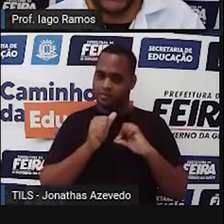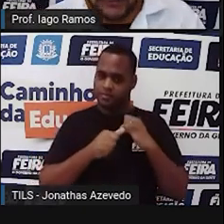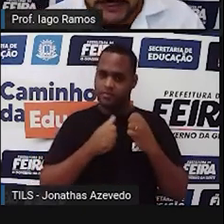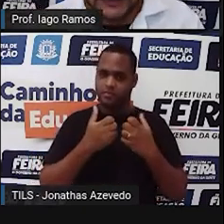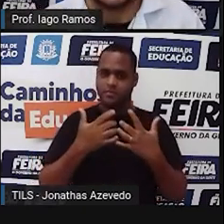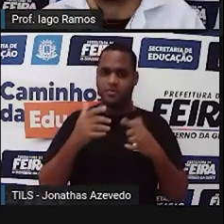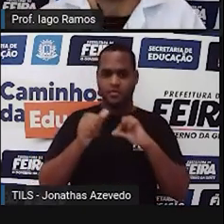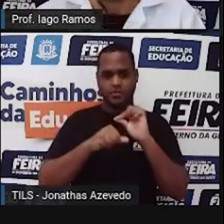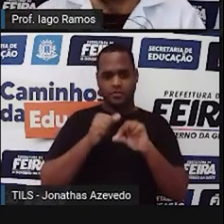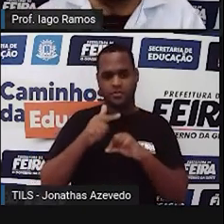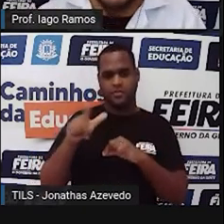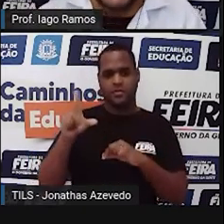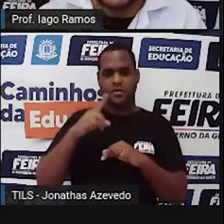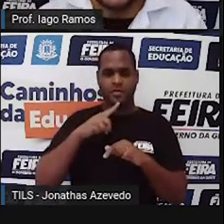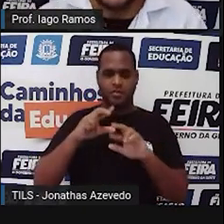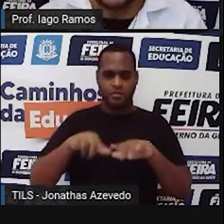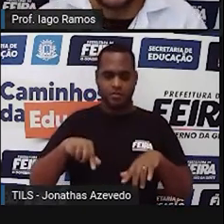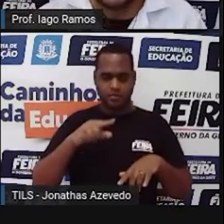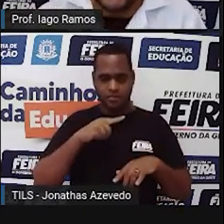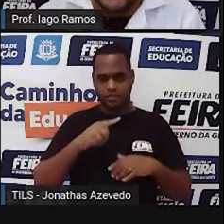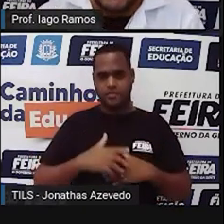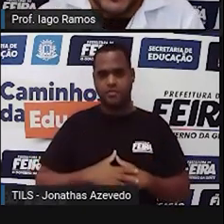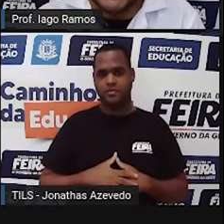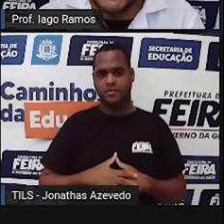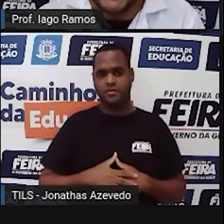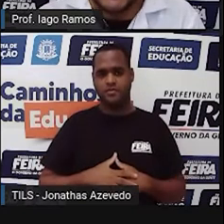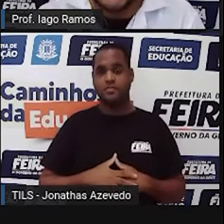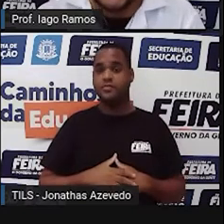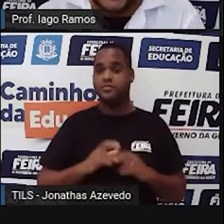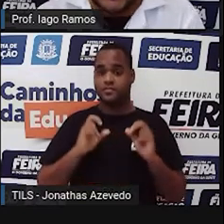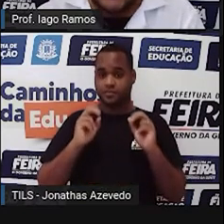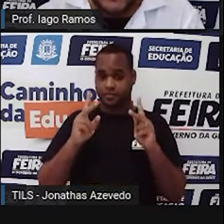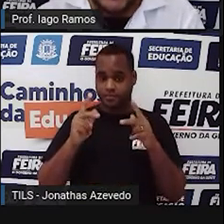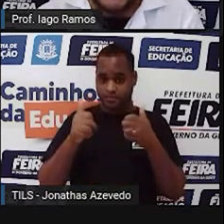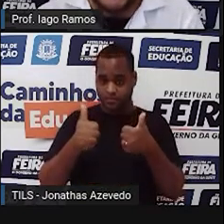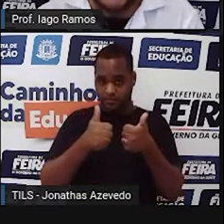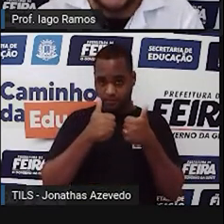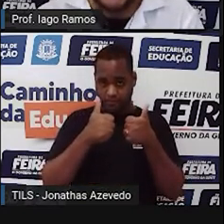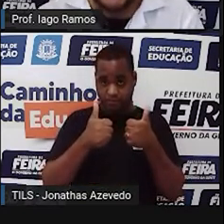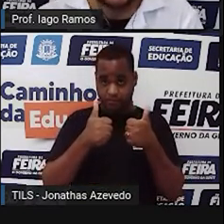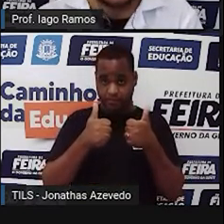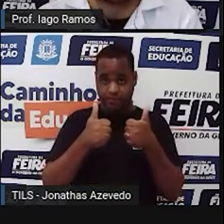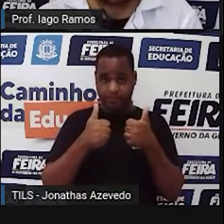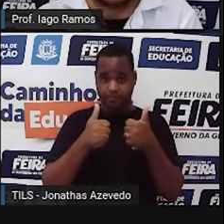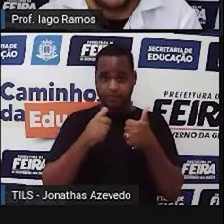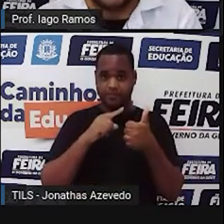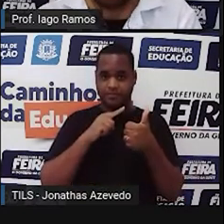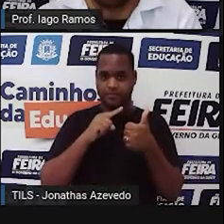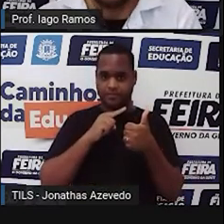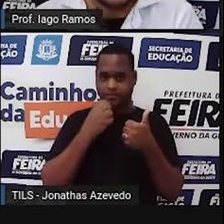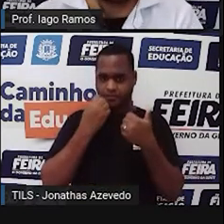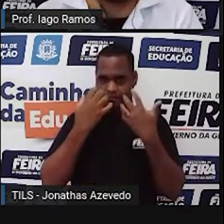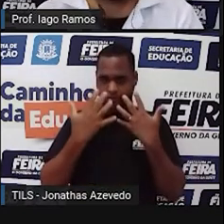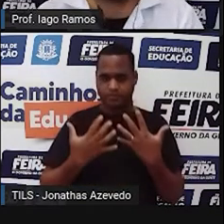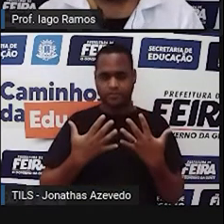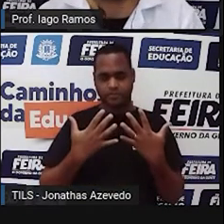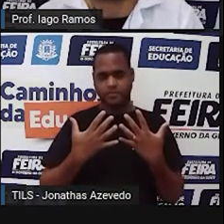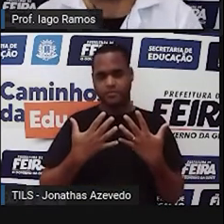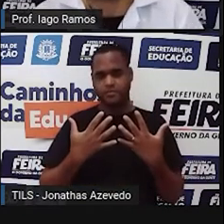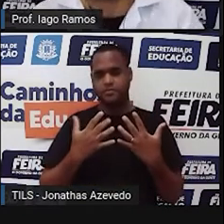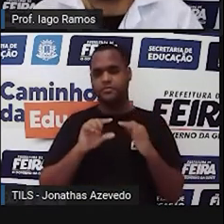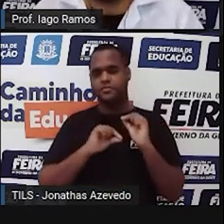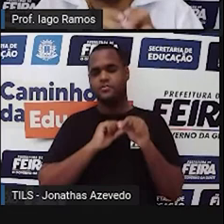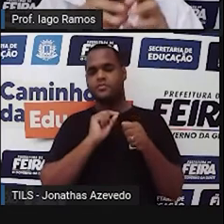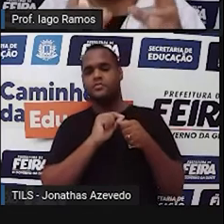para as outras. Beleza? Massa? Vamos aqui? Olha só. Para fazer